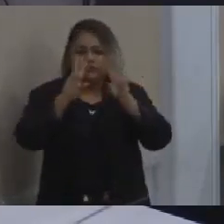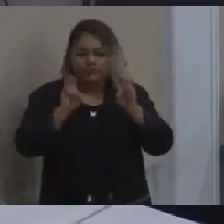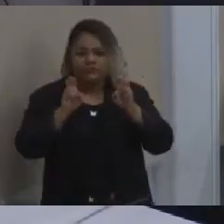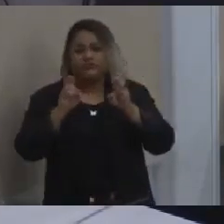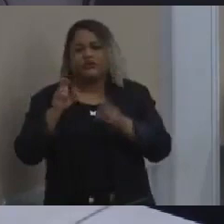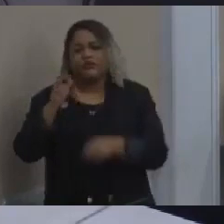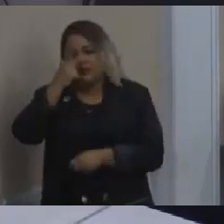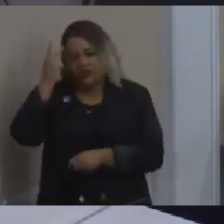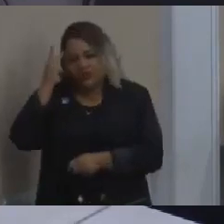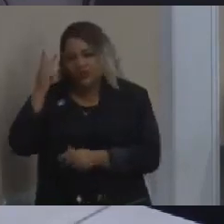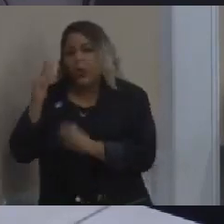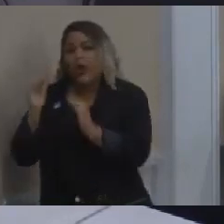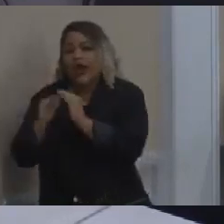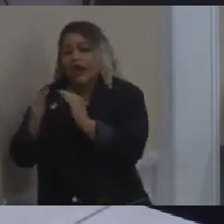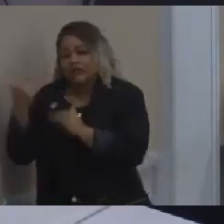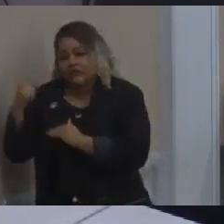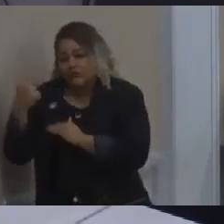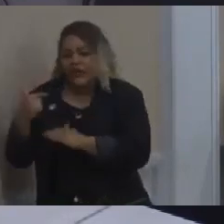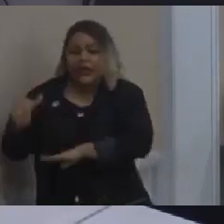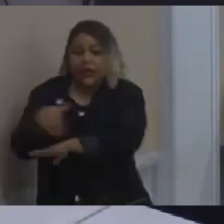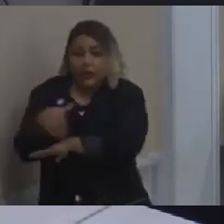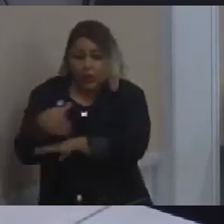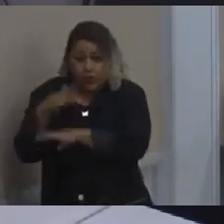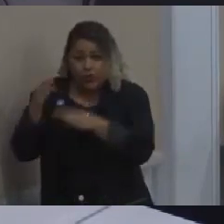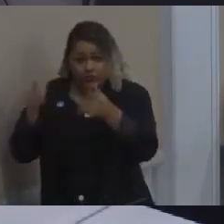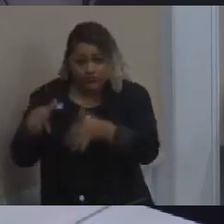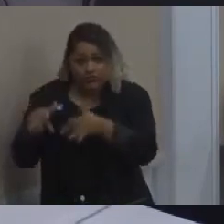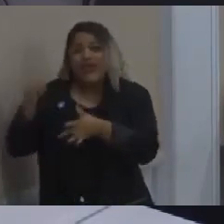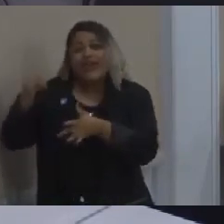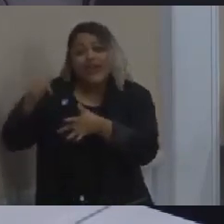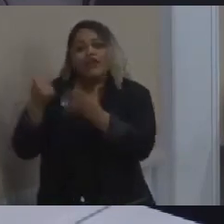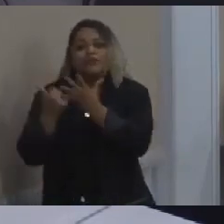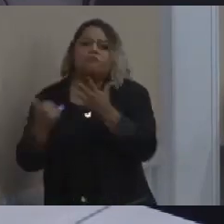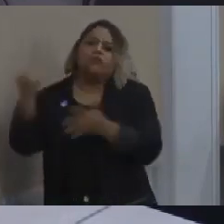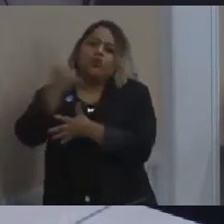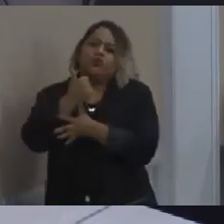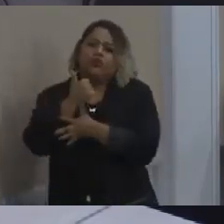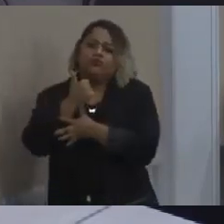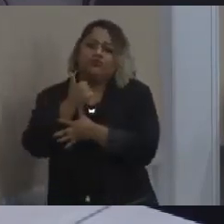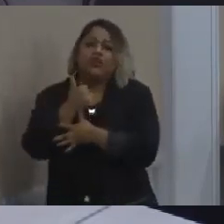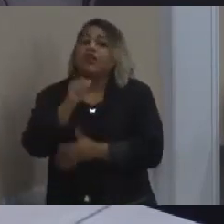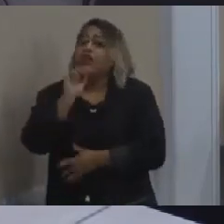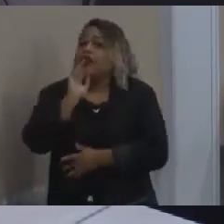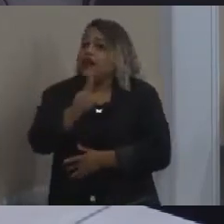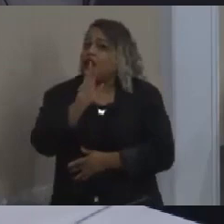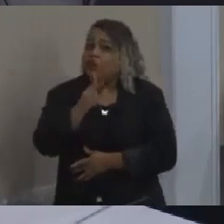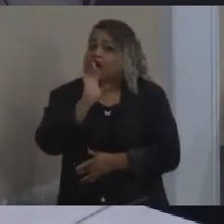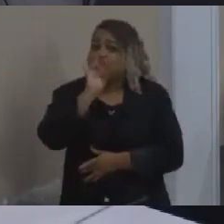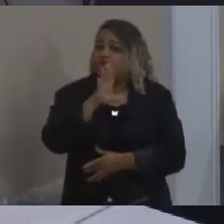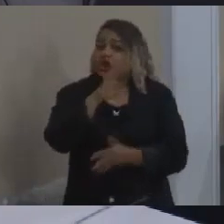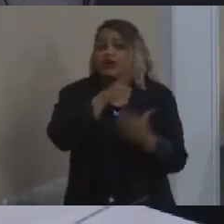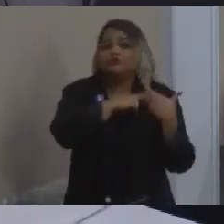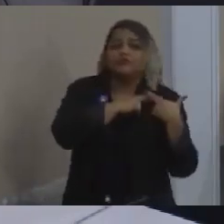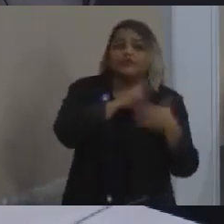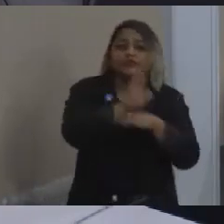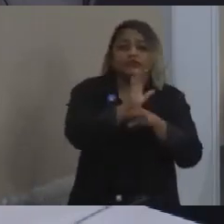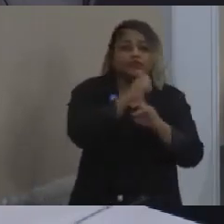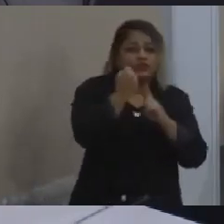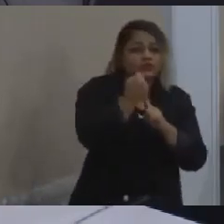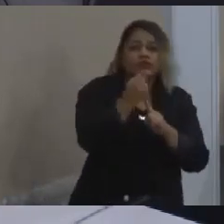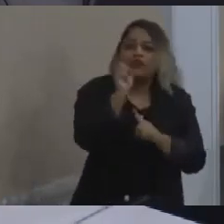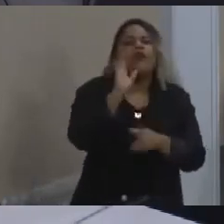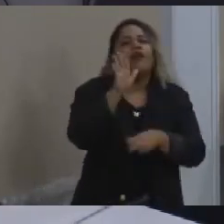prioritário. Ele é prioritário. E ele não é só assistência social. É assistência social com habitação,